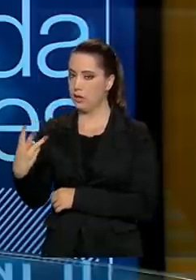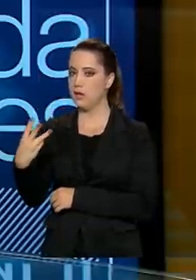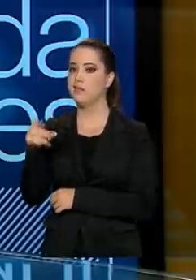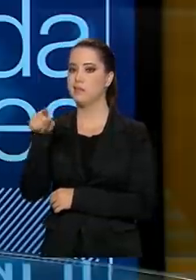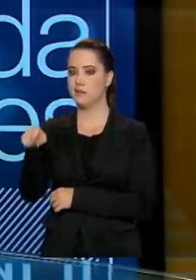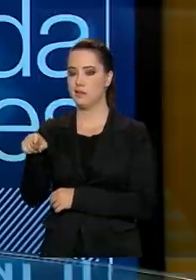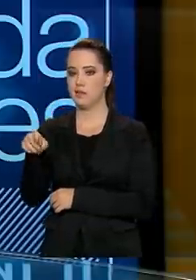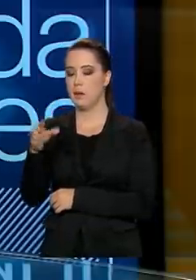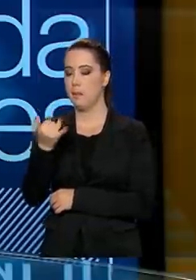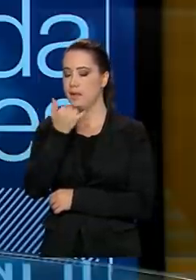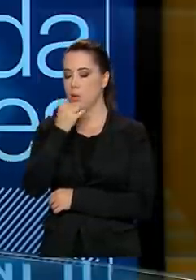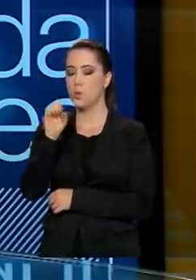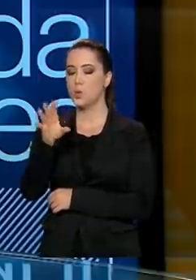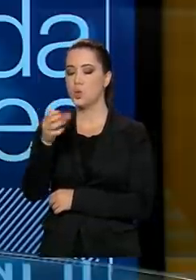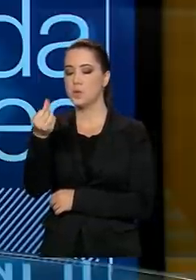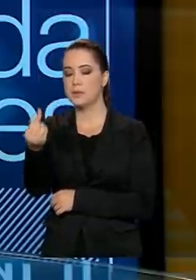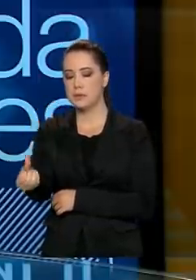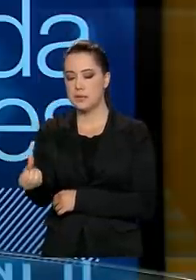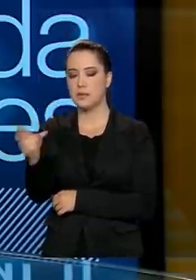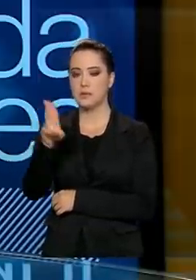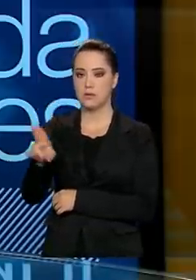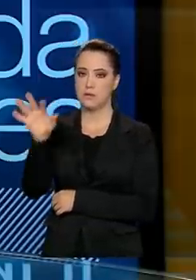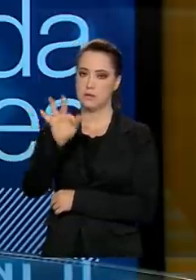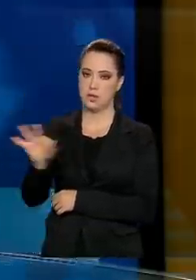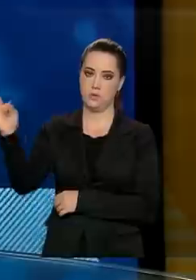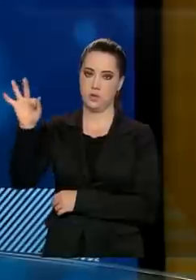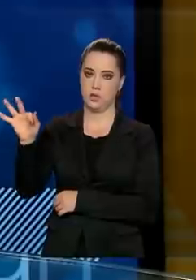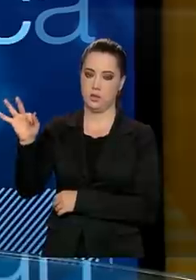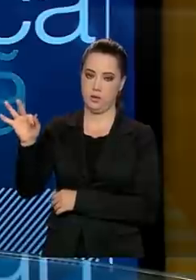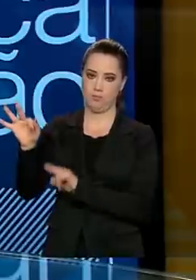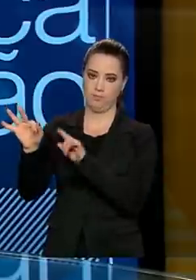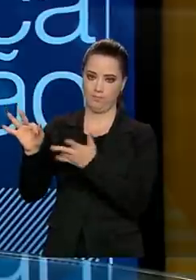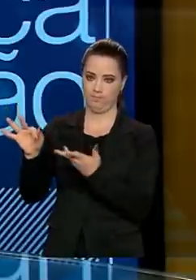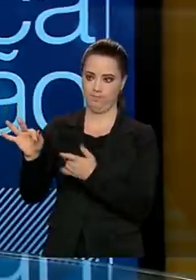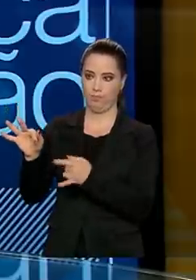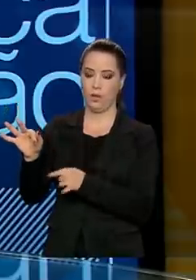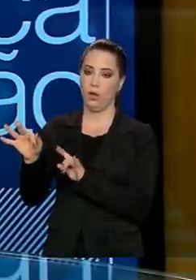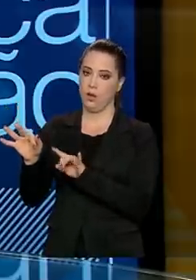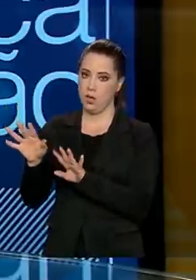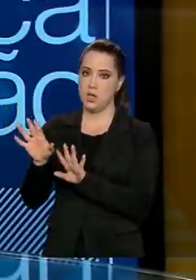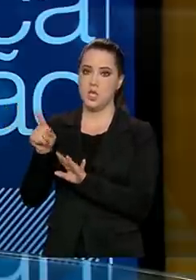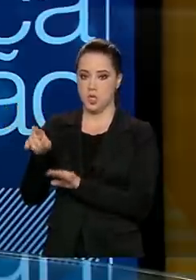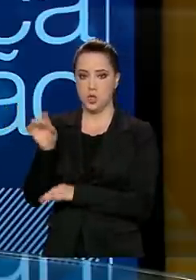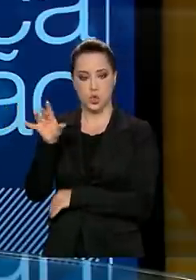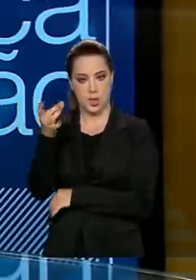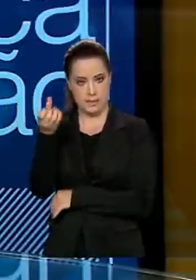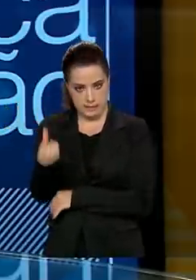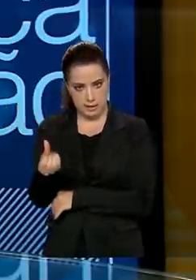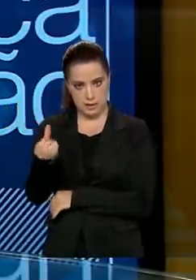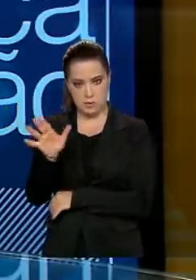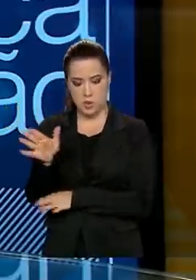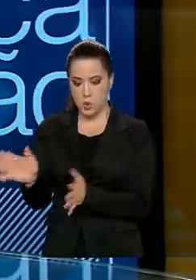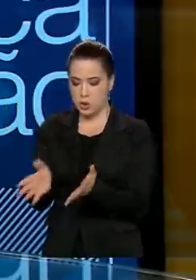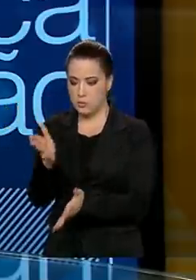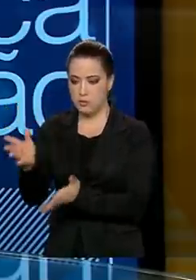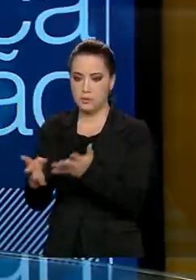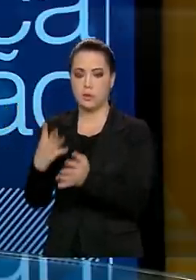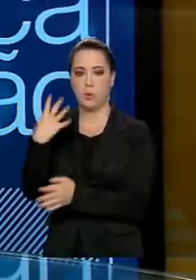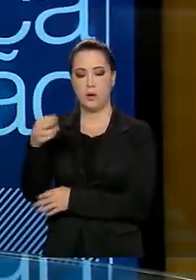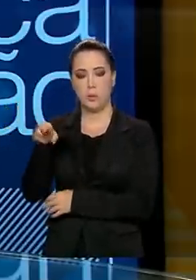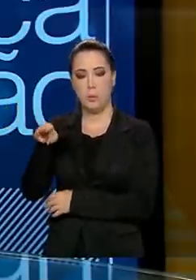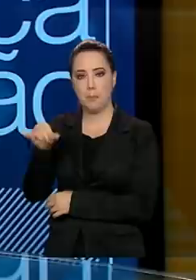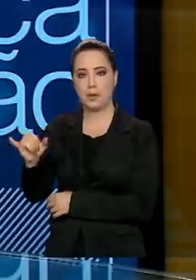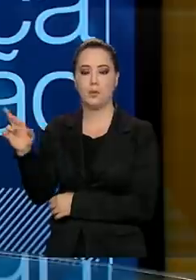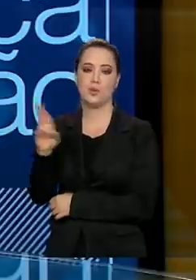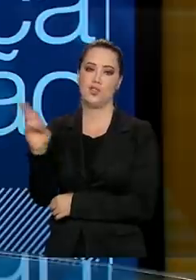Essas seis universidades federais, em cinco anos, movimentaram mais de 400 milhões de reais em pesquisa e investimentos,